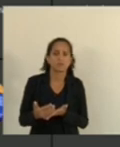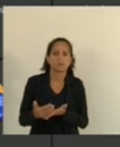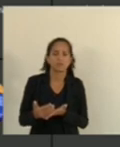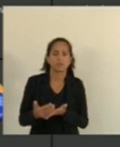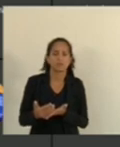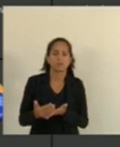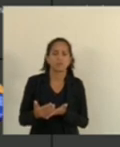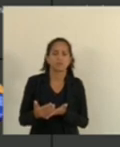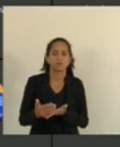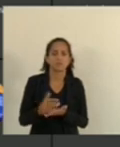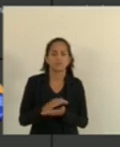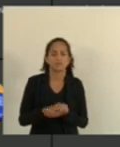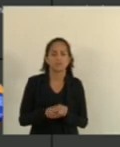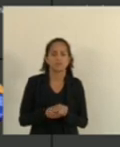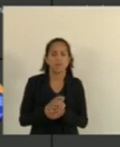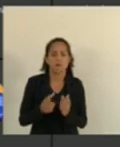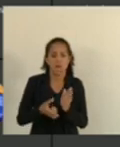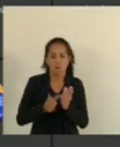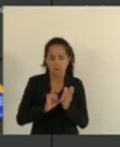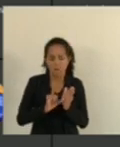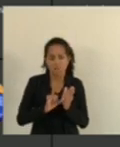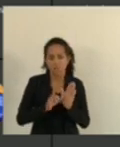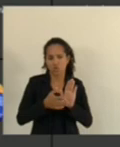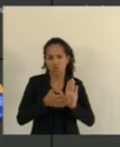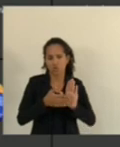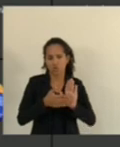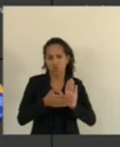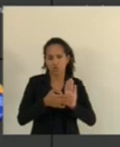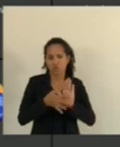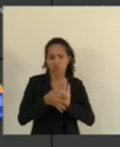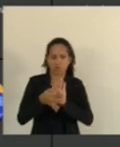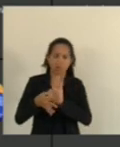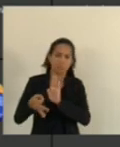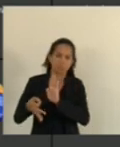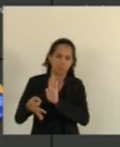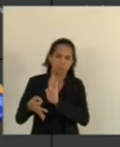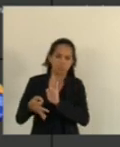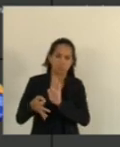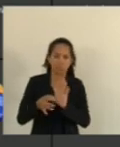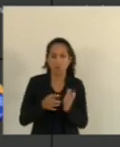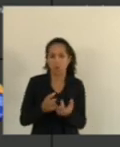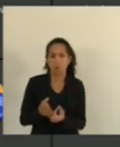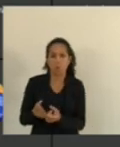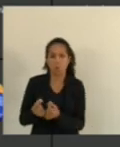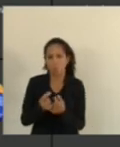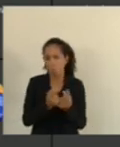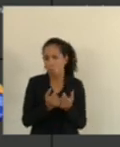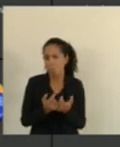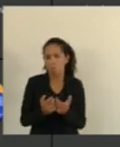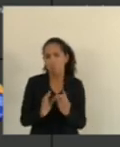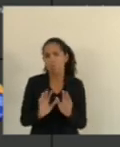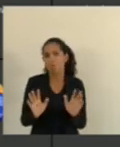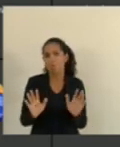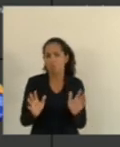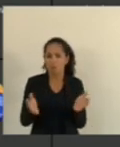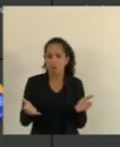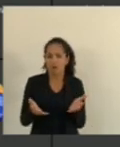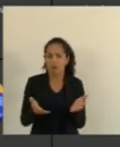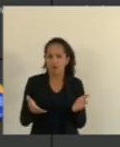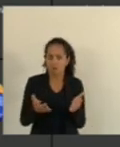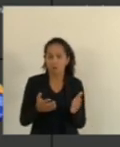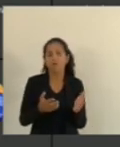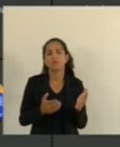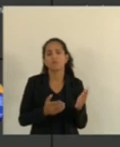Antes dele Propor um programa Nenhum aporte Então eu vou Vou dar pela